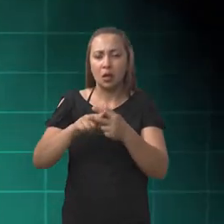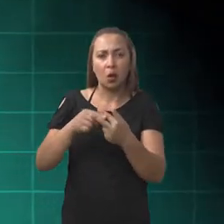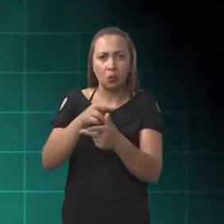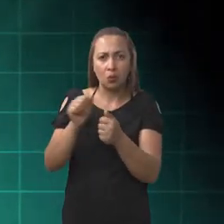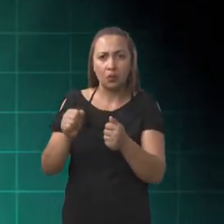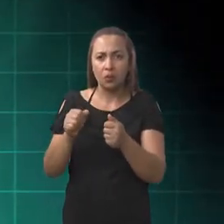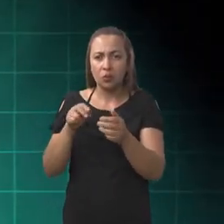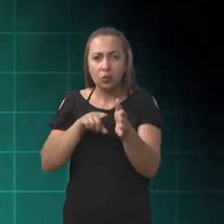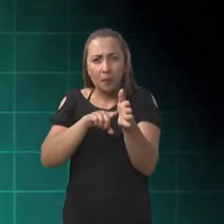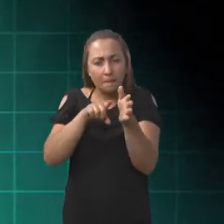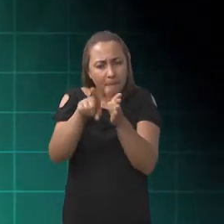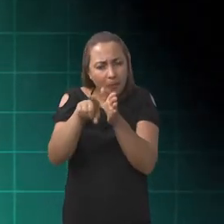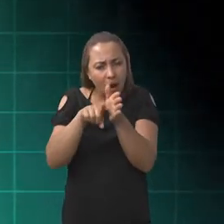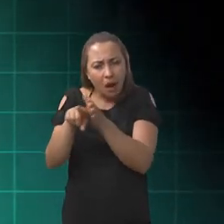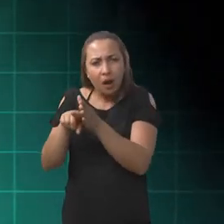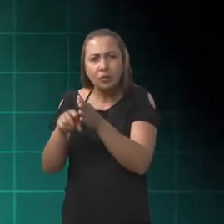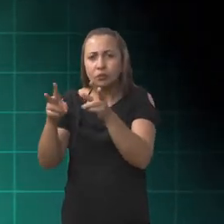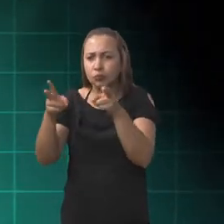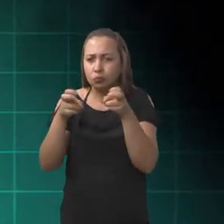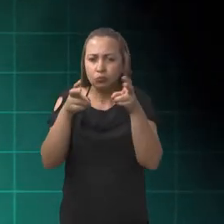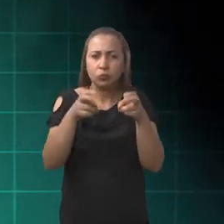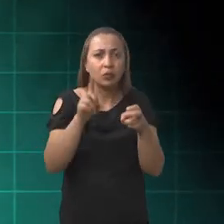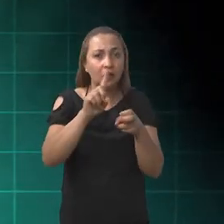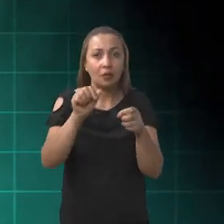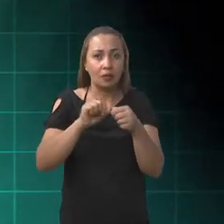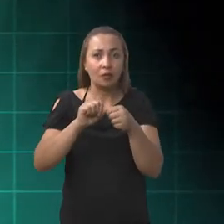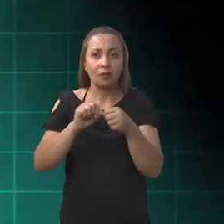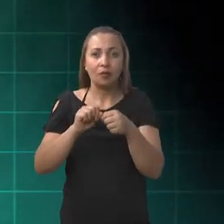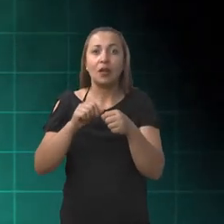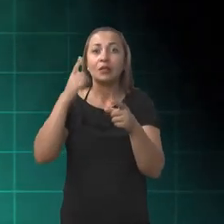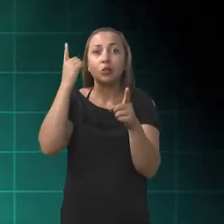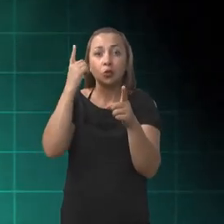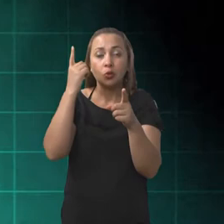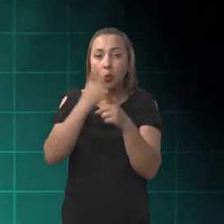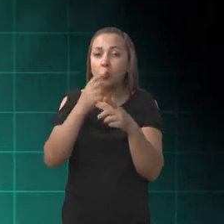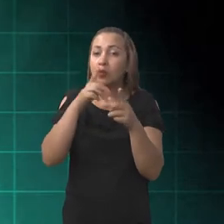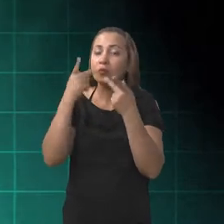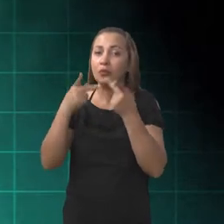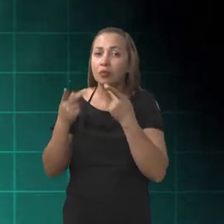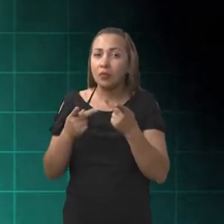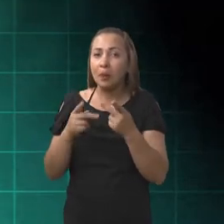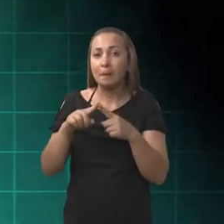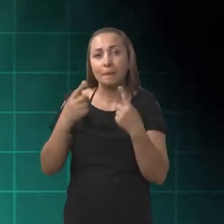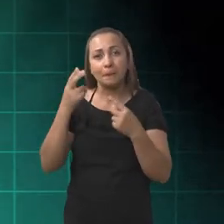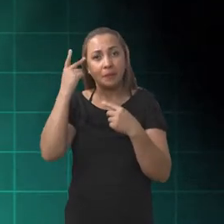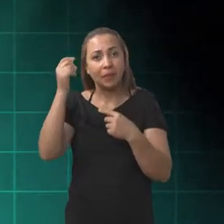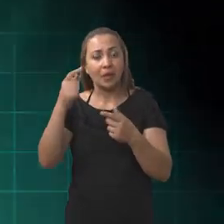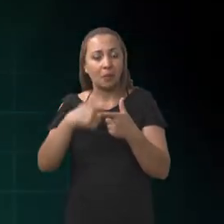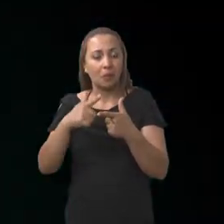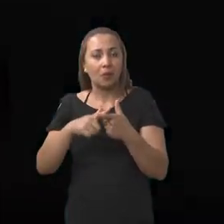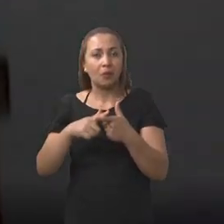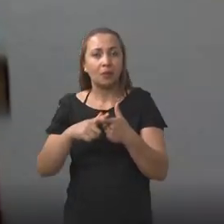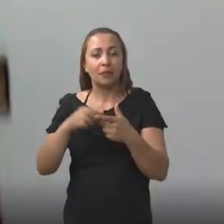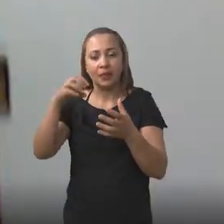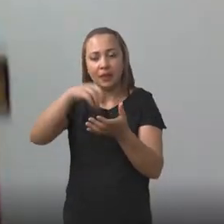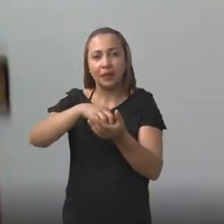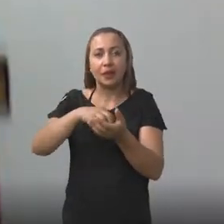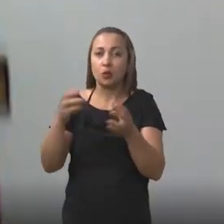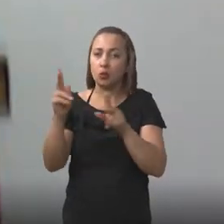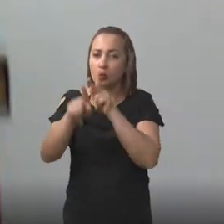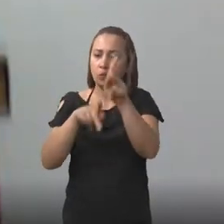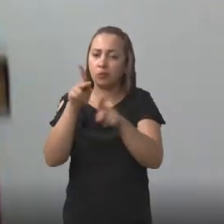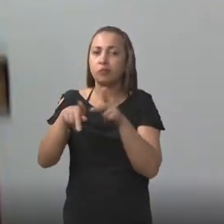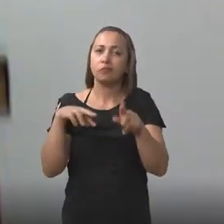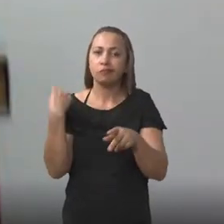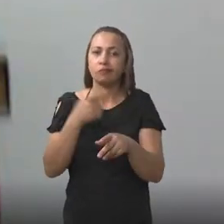instrumento de rastreio, ele não faz diagnóstico. Então, a gente identifica como suspeito para transtornos mentais comuns. Dentro dessa